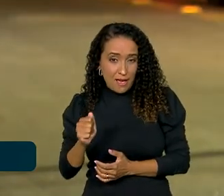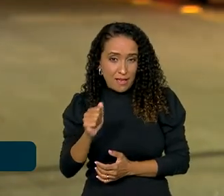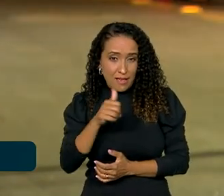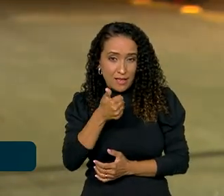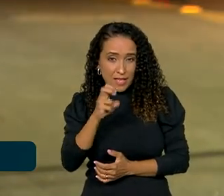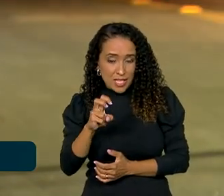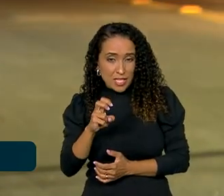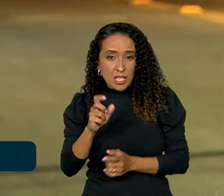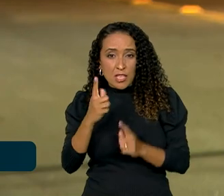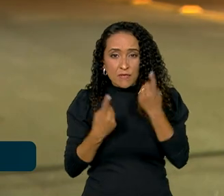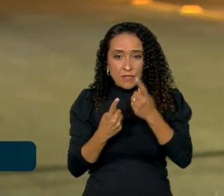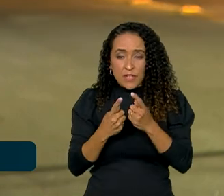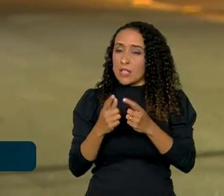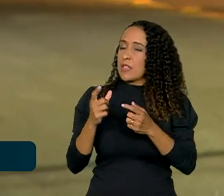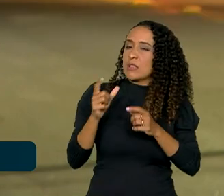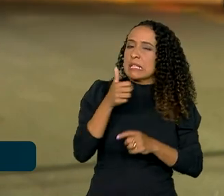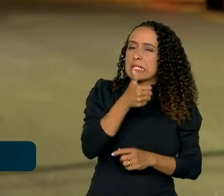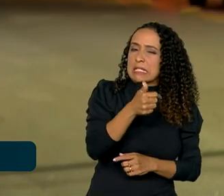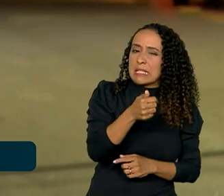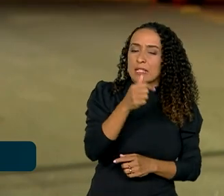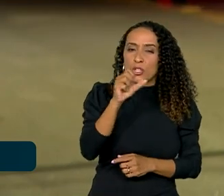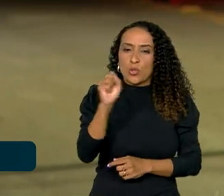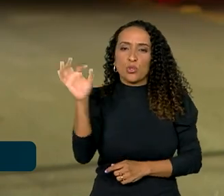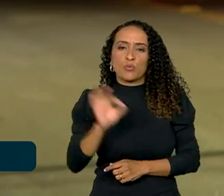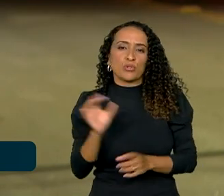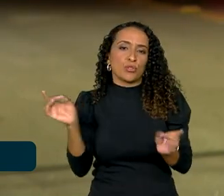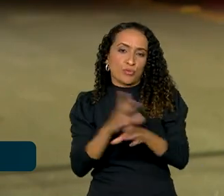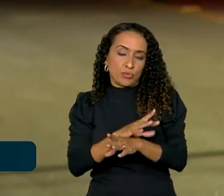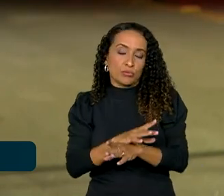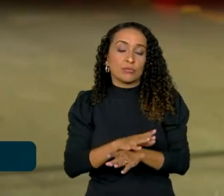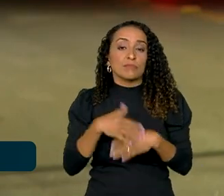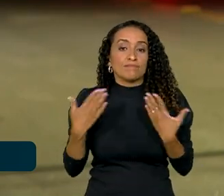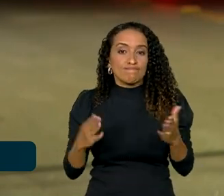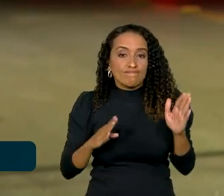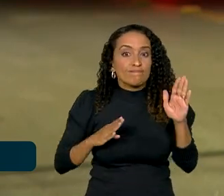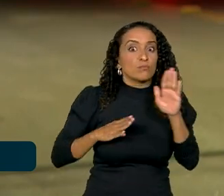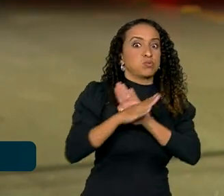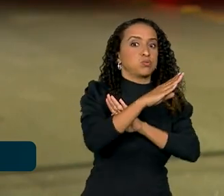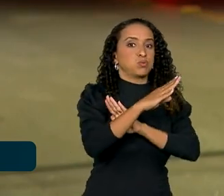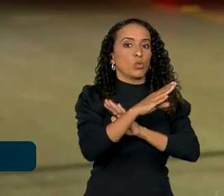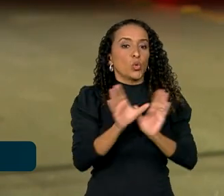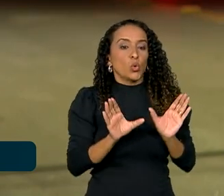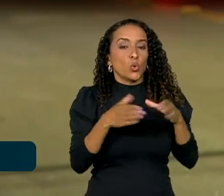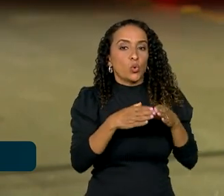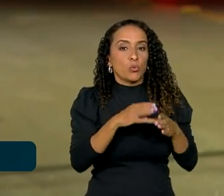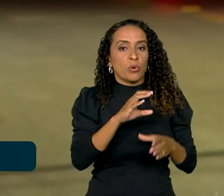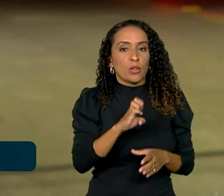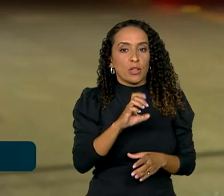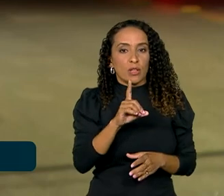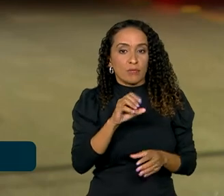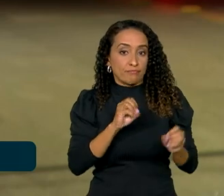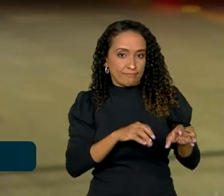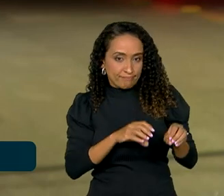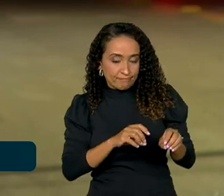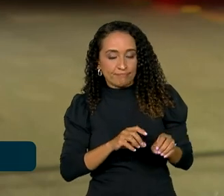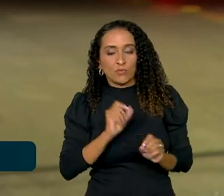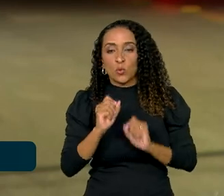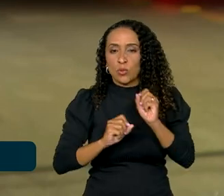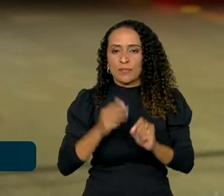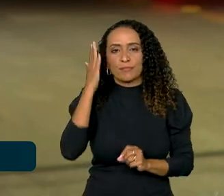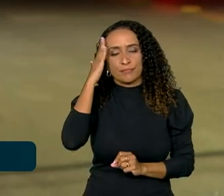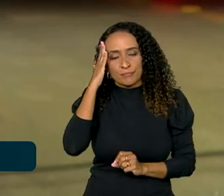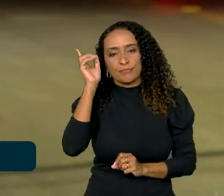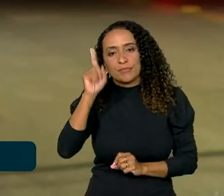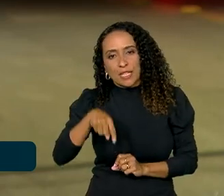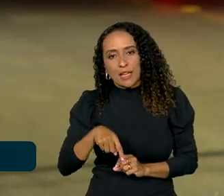fevereiro em uma alta de 0,78%. Essa alta foi puxada pelo grupo Educação. E a gente sabe, né?